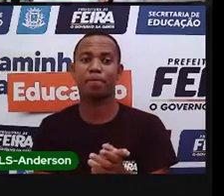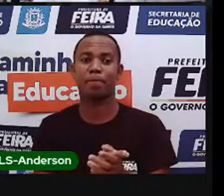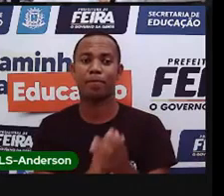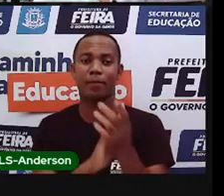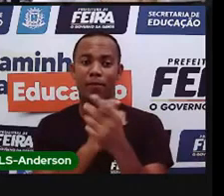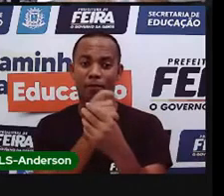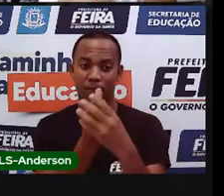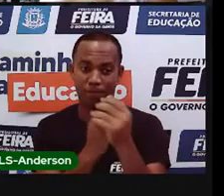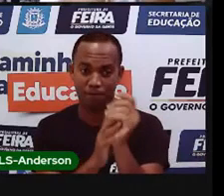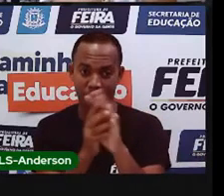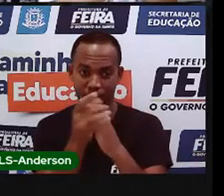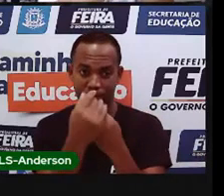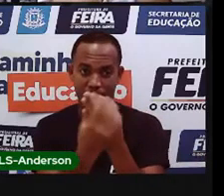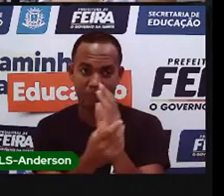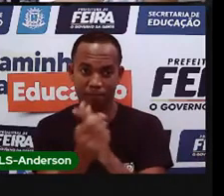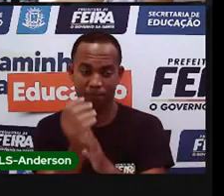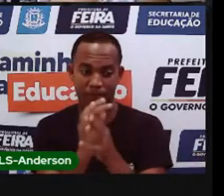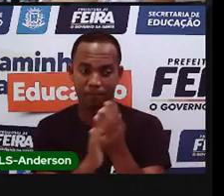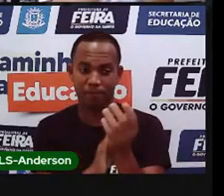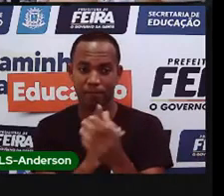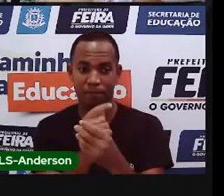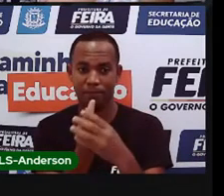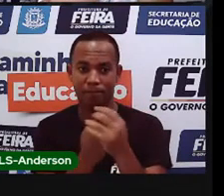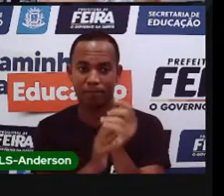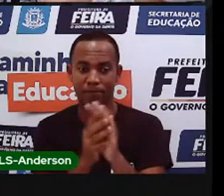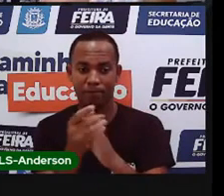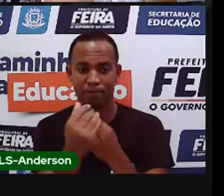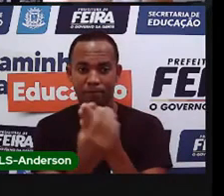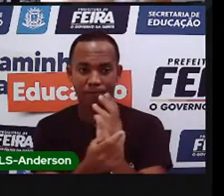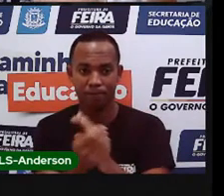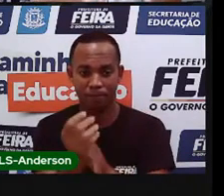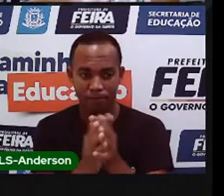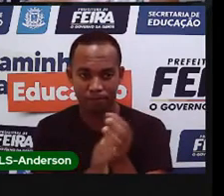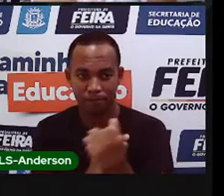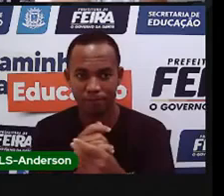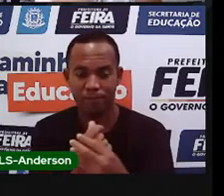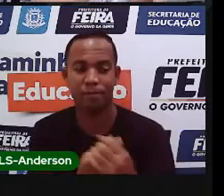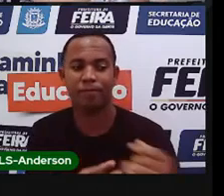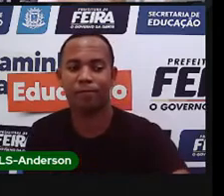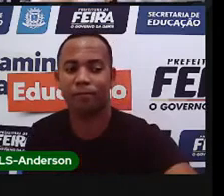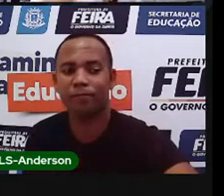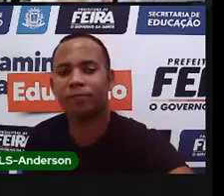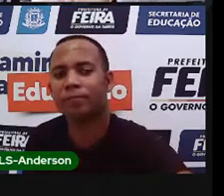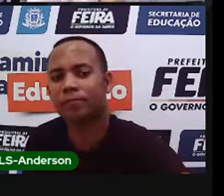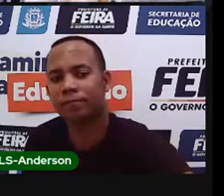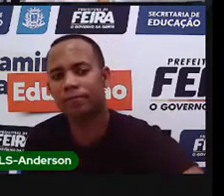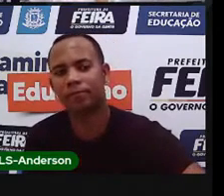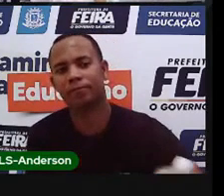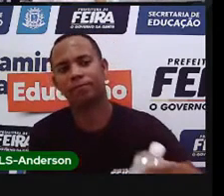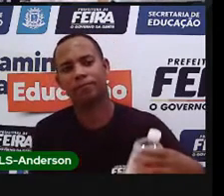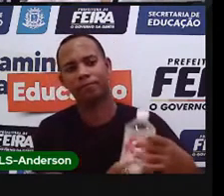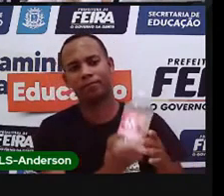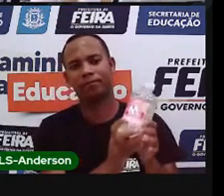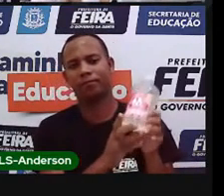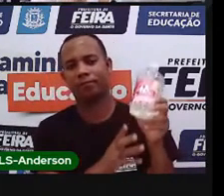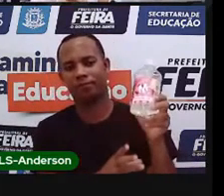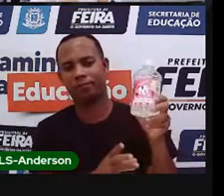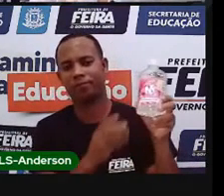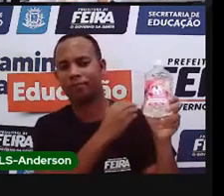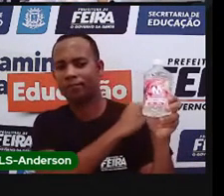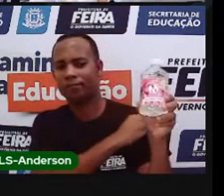lavem as mãos. Lava uma mão. Lava outra. Lava uma mão. Lavem as mãos.